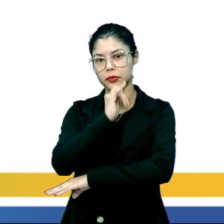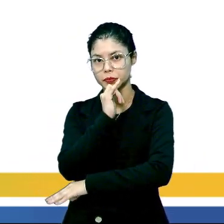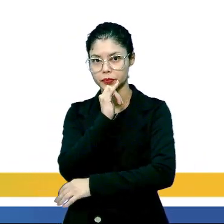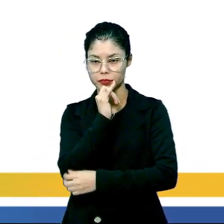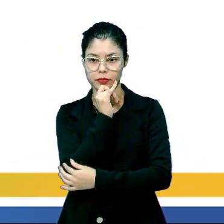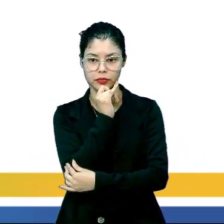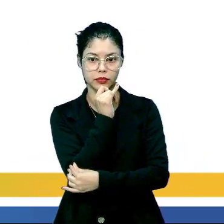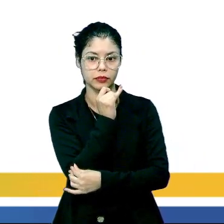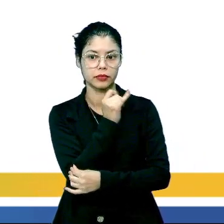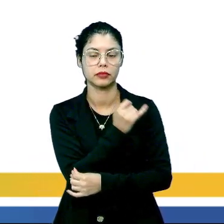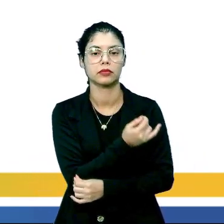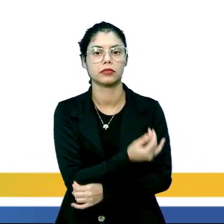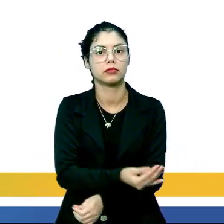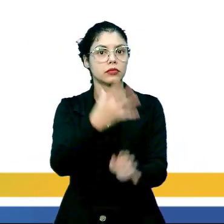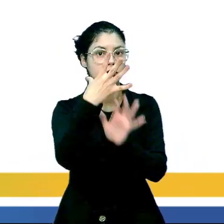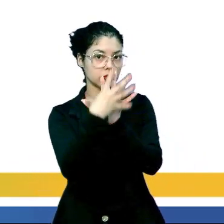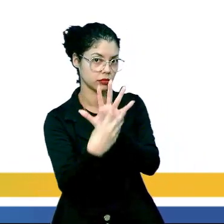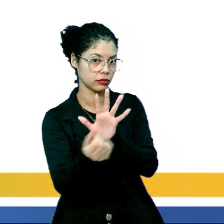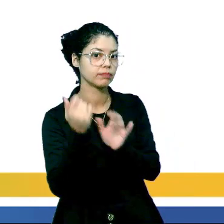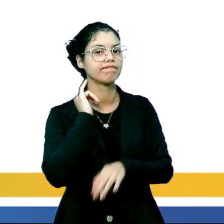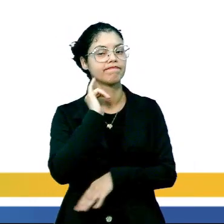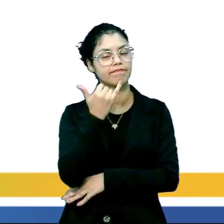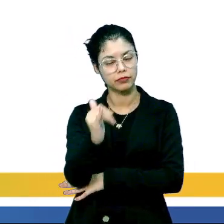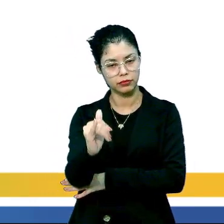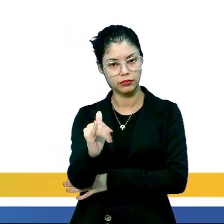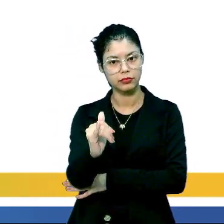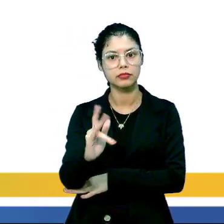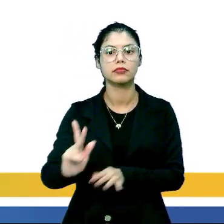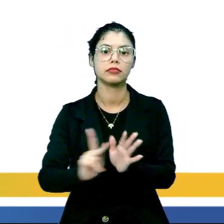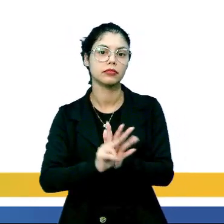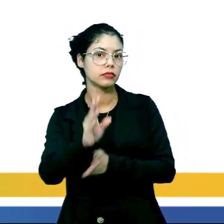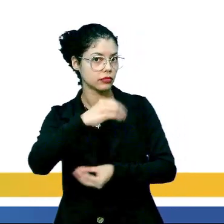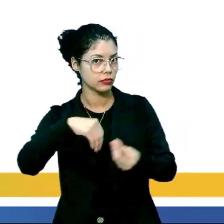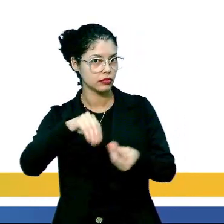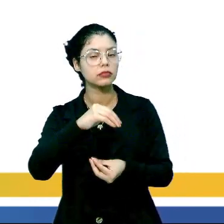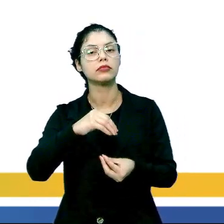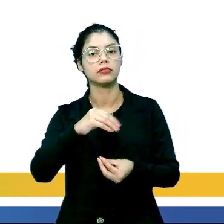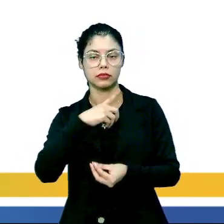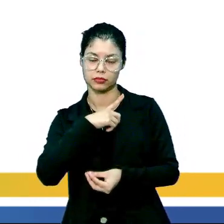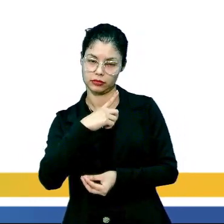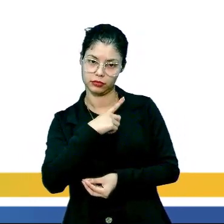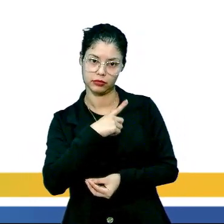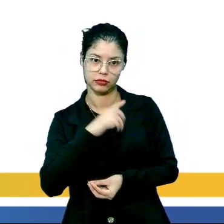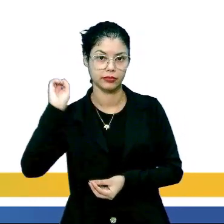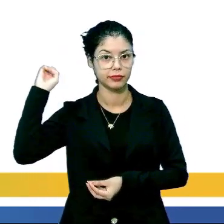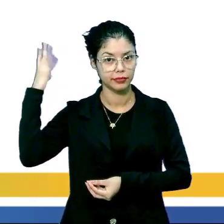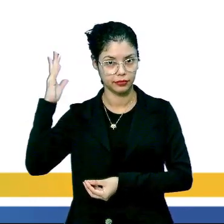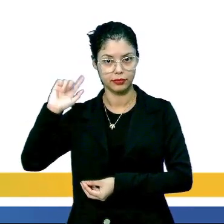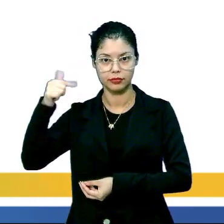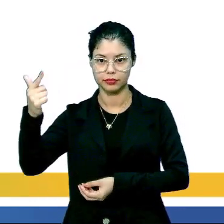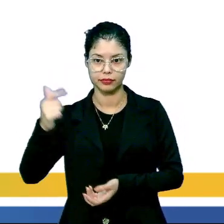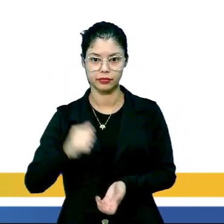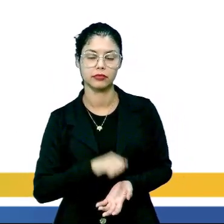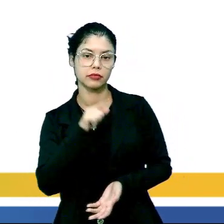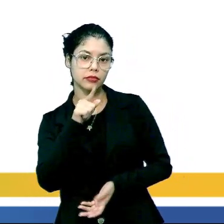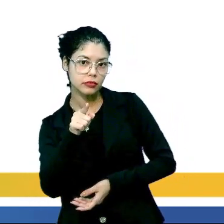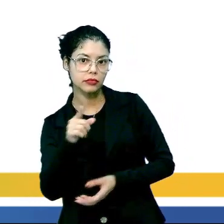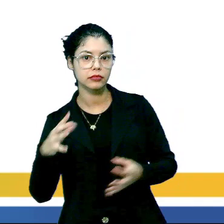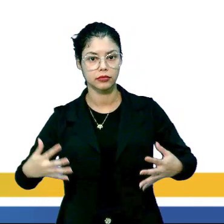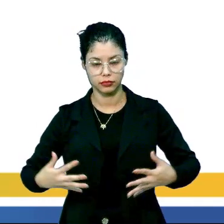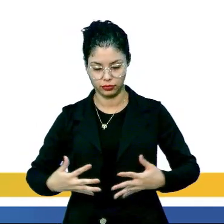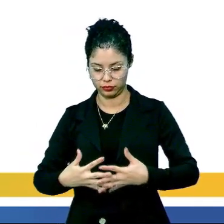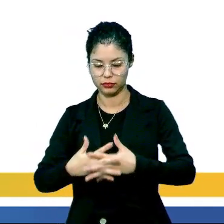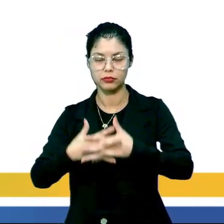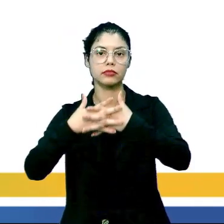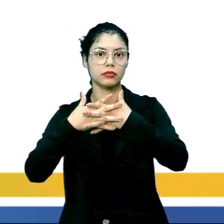Então, nosso Sol emite muita energia devido às reações de fusão nuclear que acontecem lá. Então, essa fusão